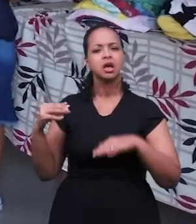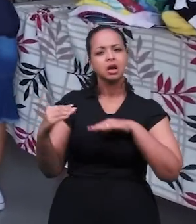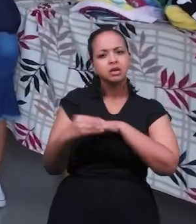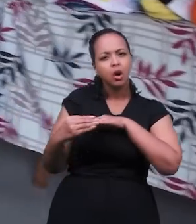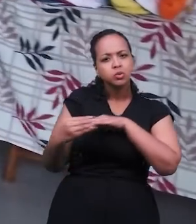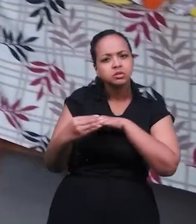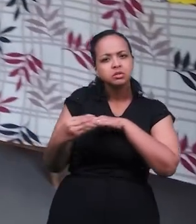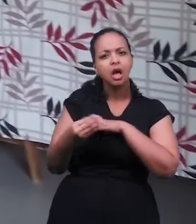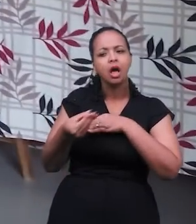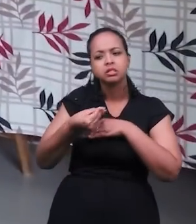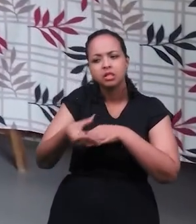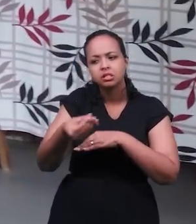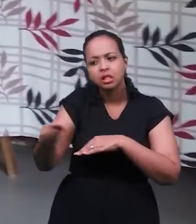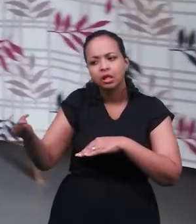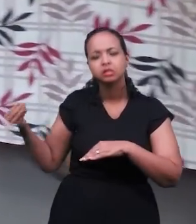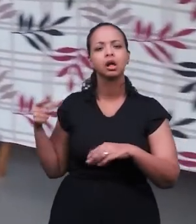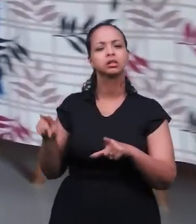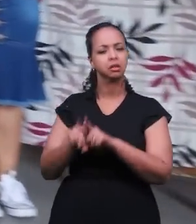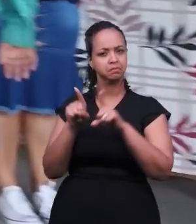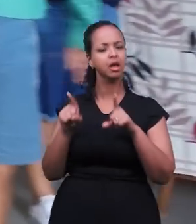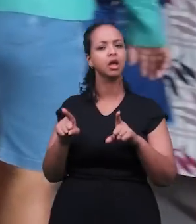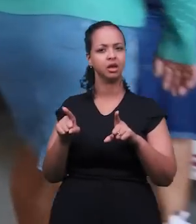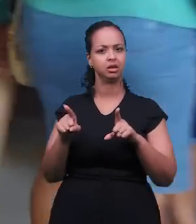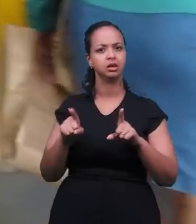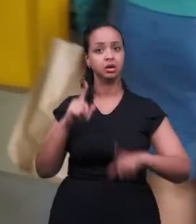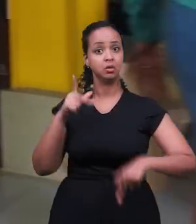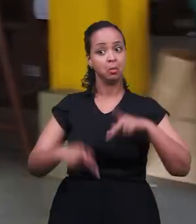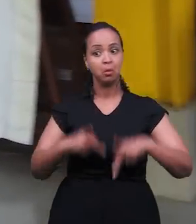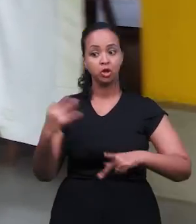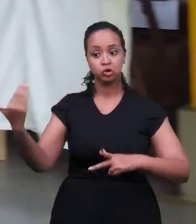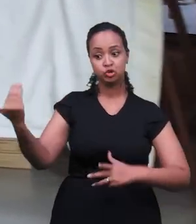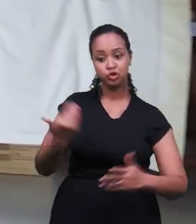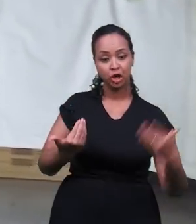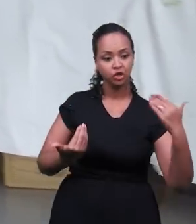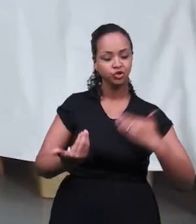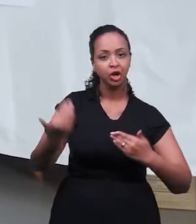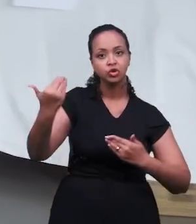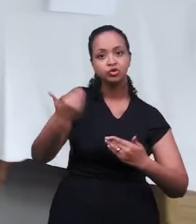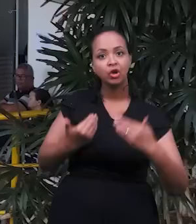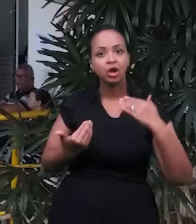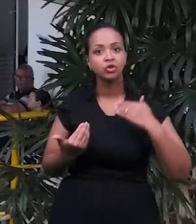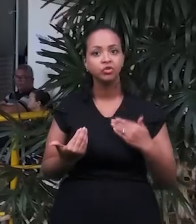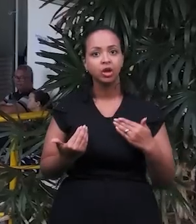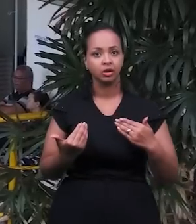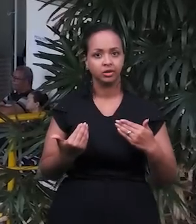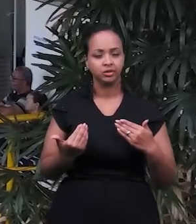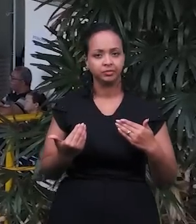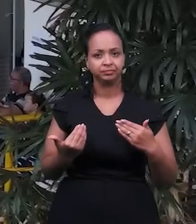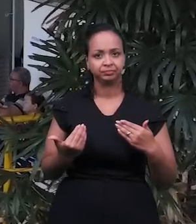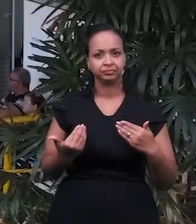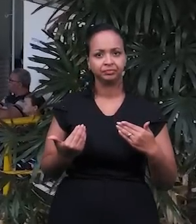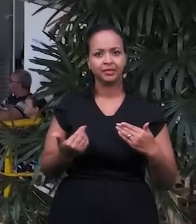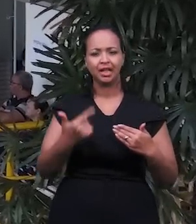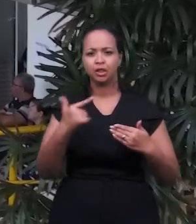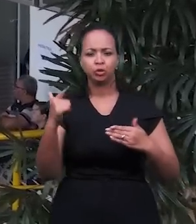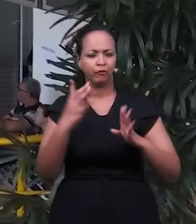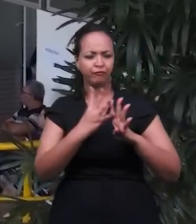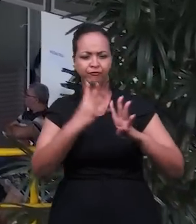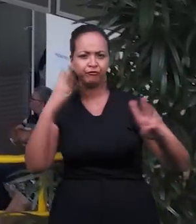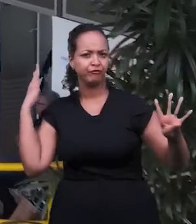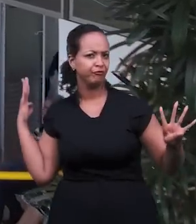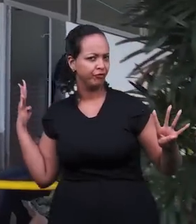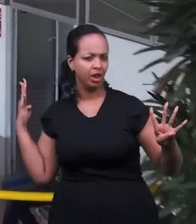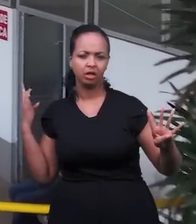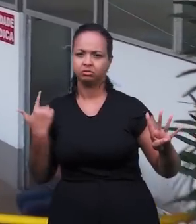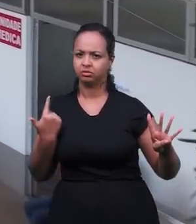carentes, roupa calçados, o colírio desse verno tudo aí. A população está chegando, nós estamos... não teve aquele negócio, aquela